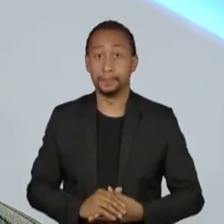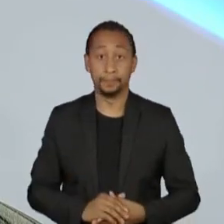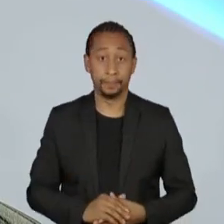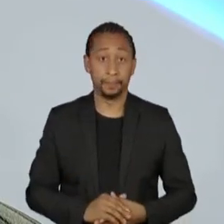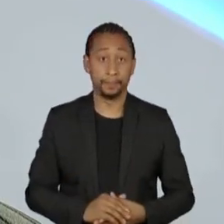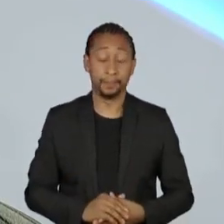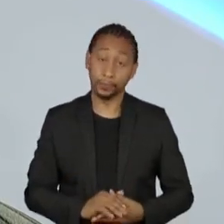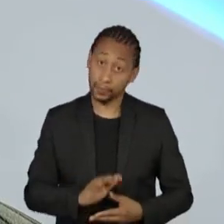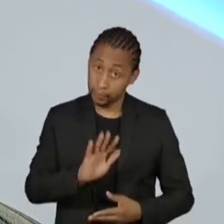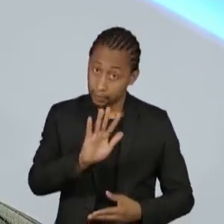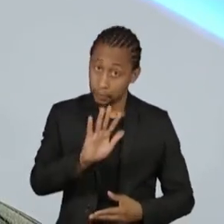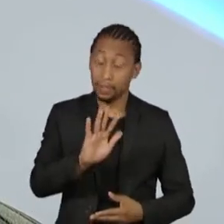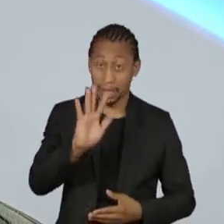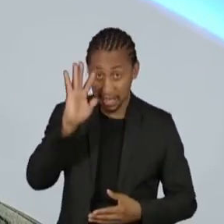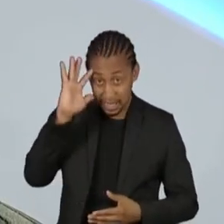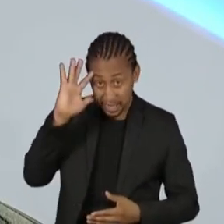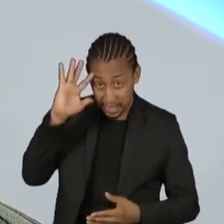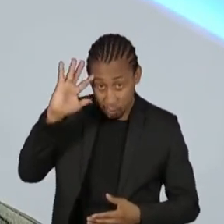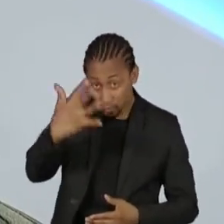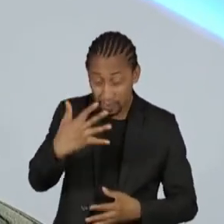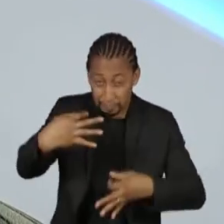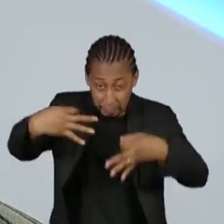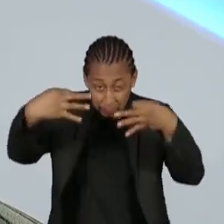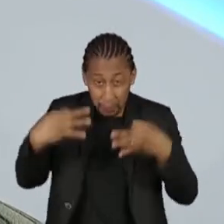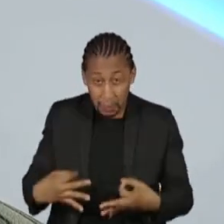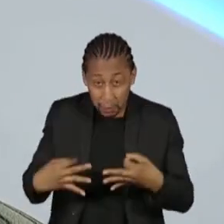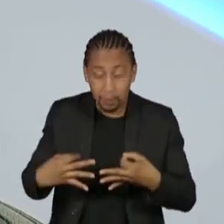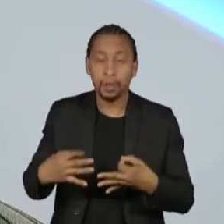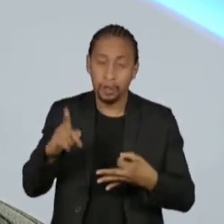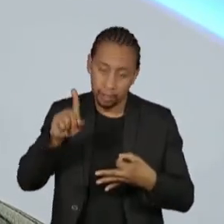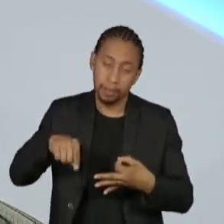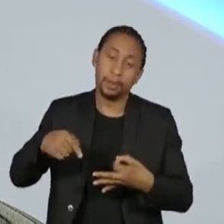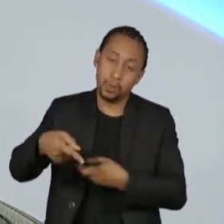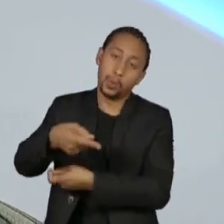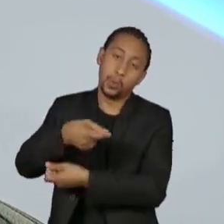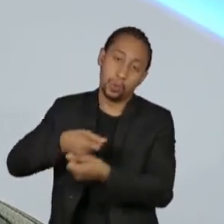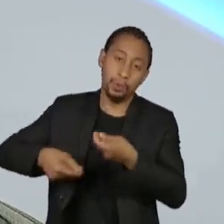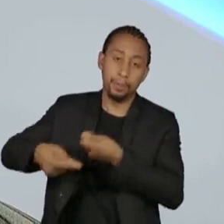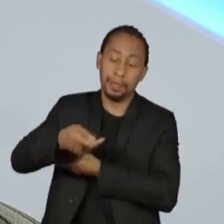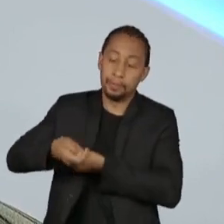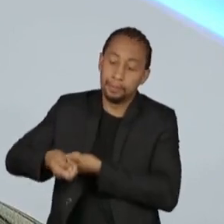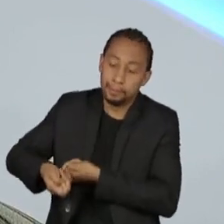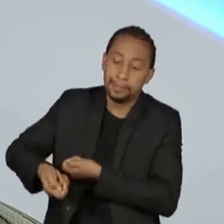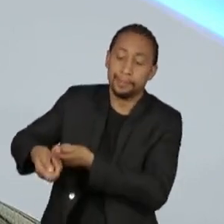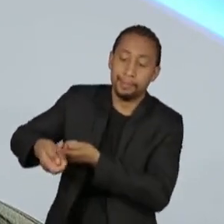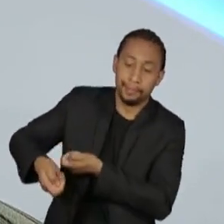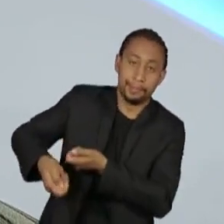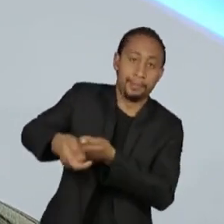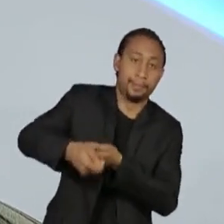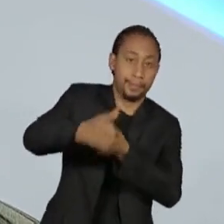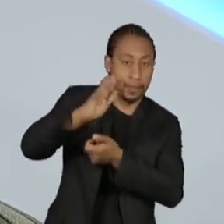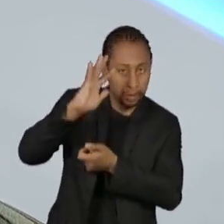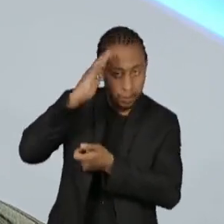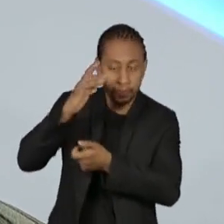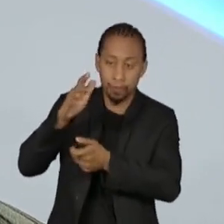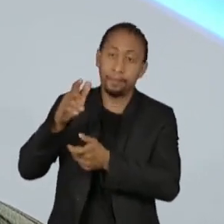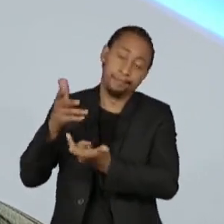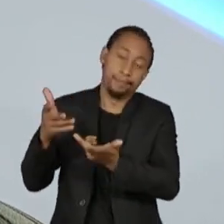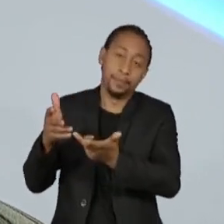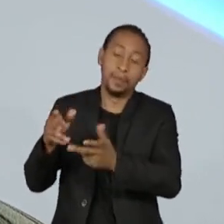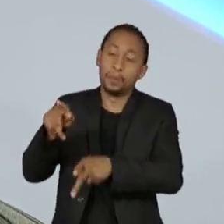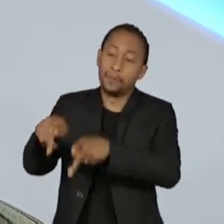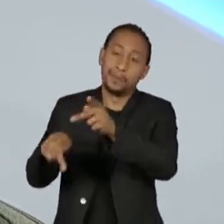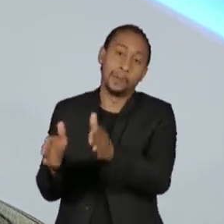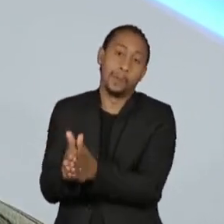definitiva é crescimento econômico, é emprego e é renda para a população de baixa renda poder ter capacidade de compra, poder de